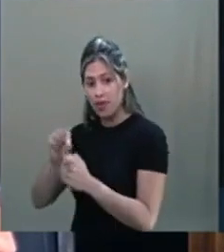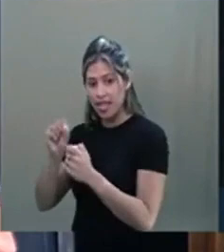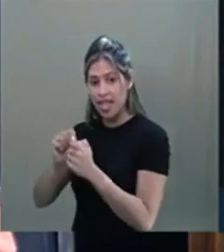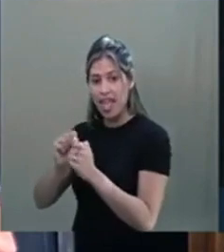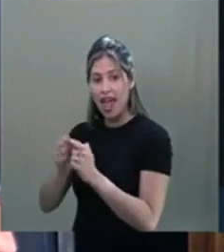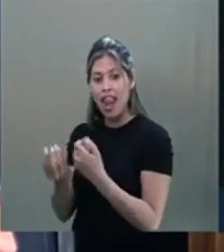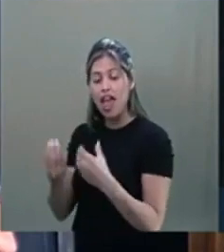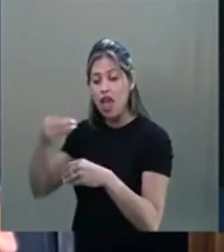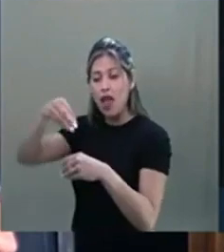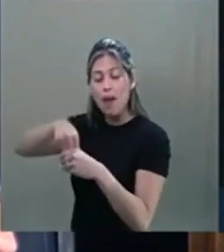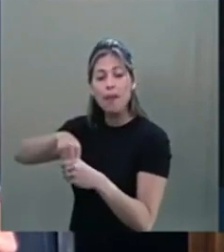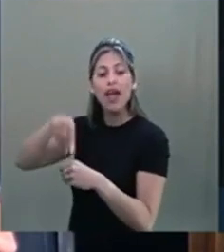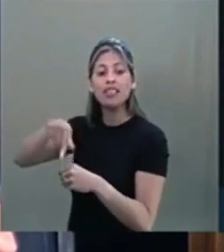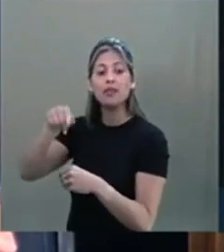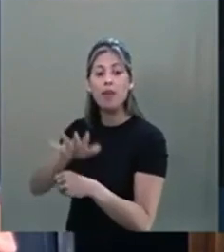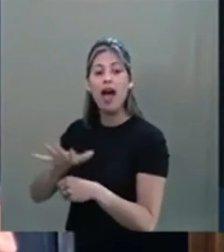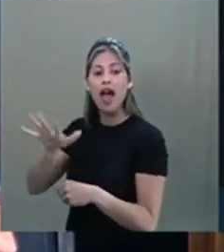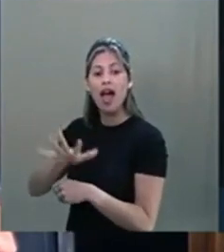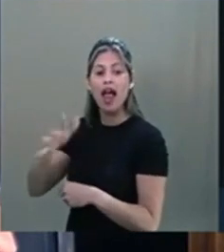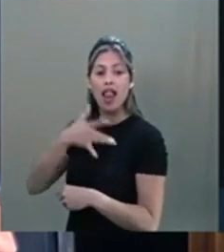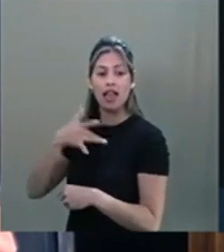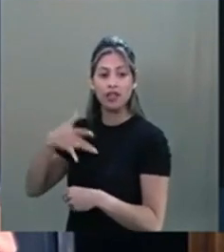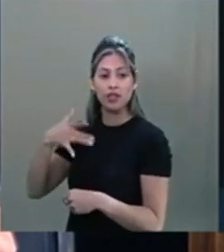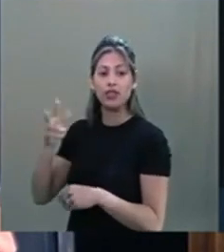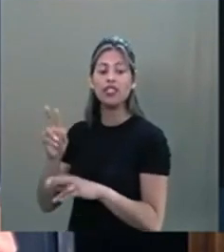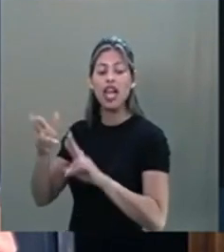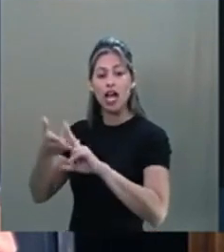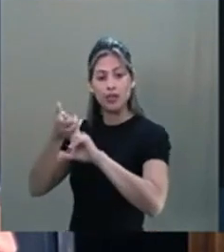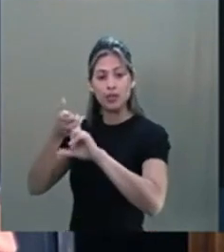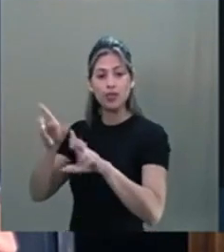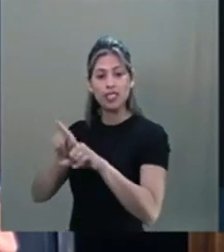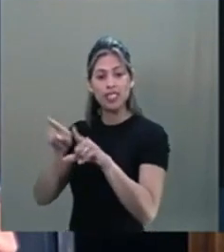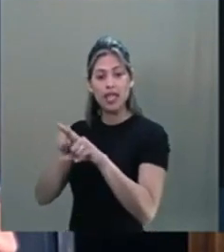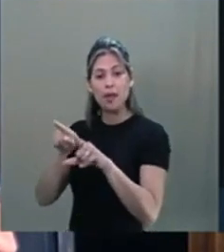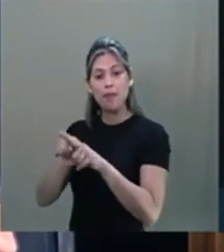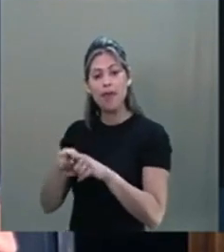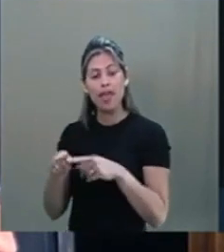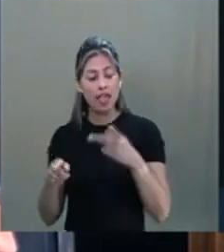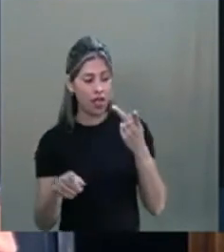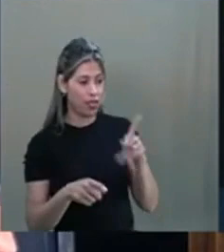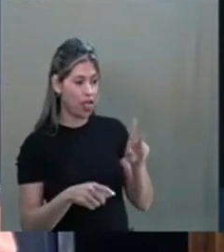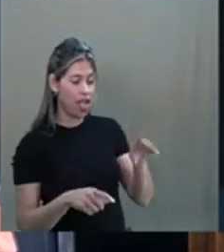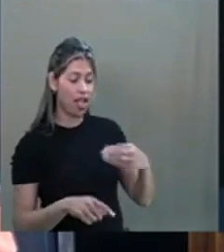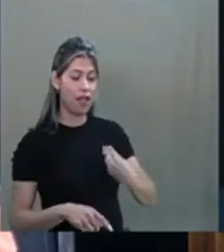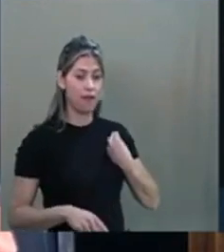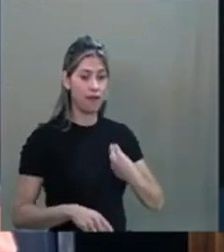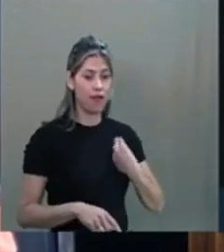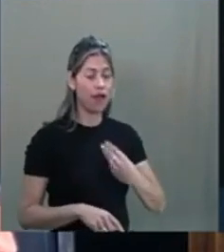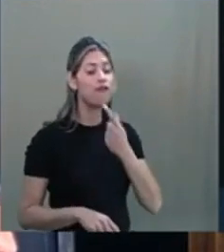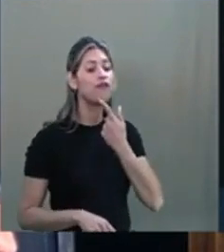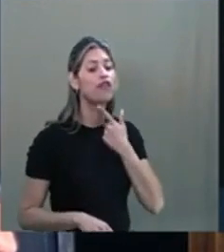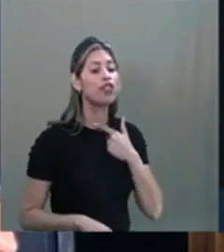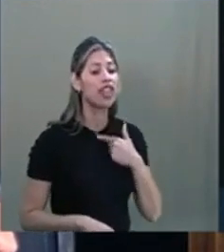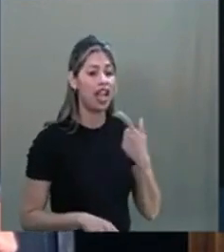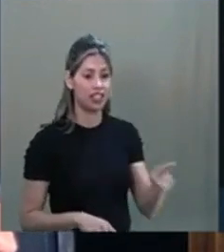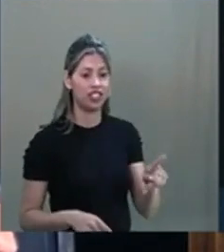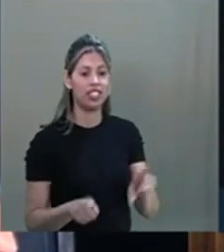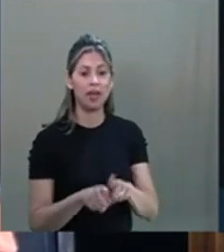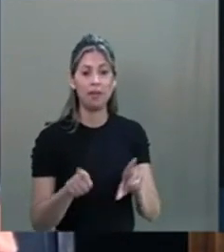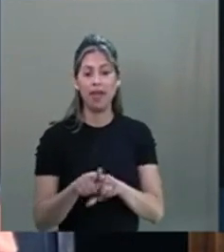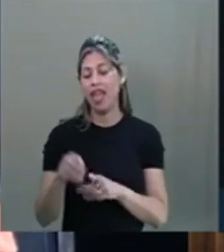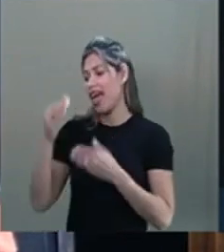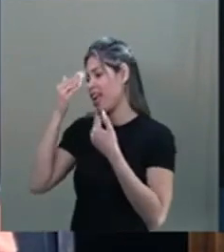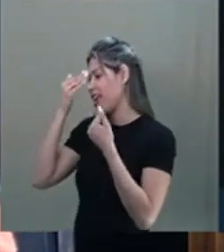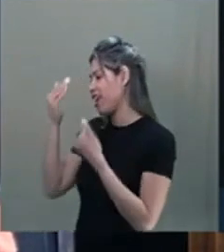bem grande dele, e foi um desejo realizado também, e agradeço aos médicos aqui presentes, que também